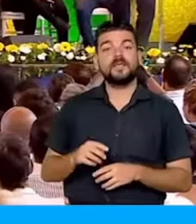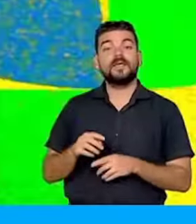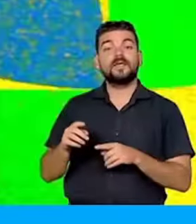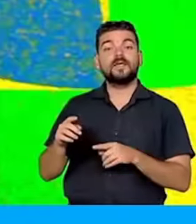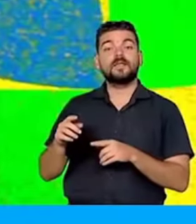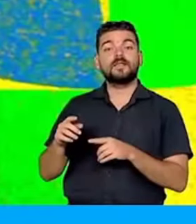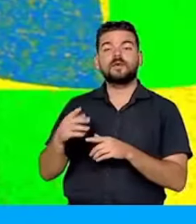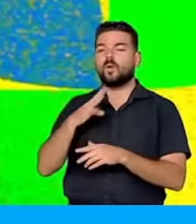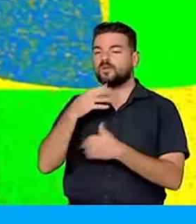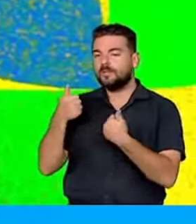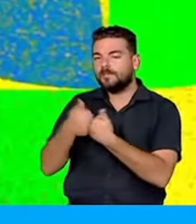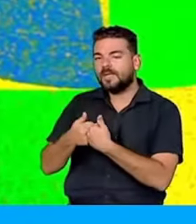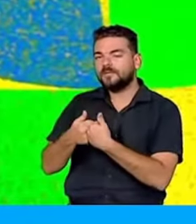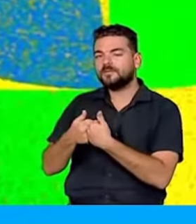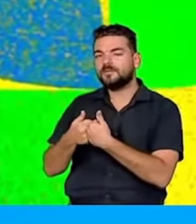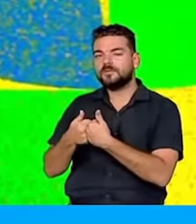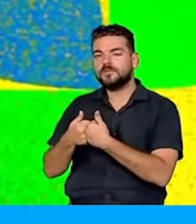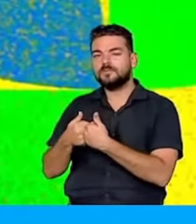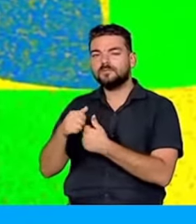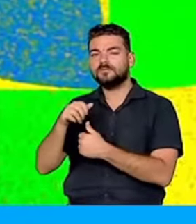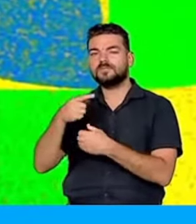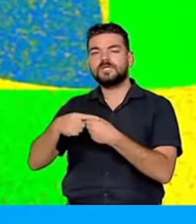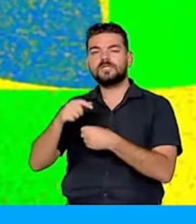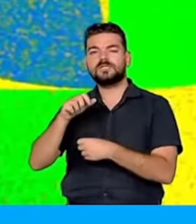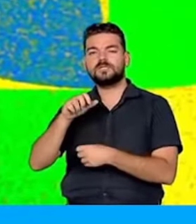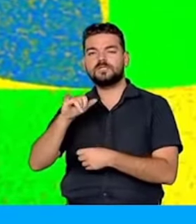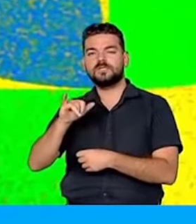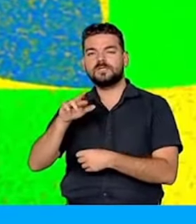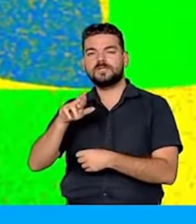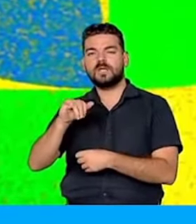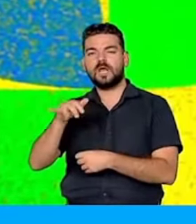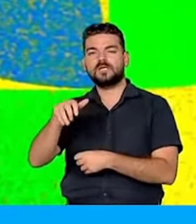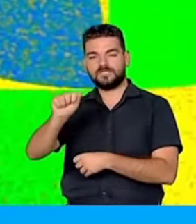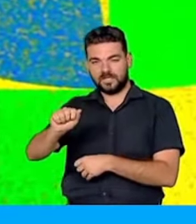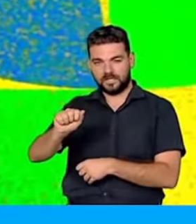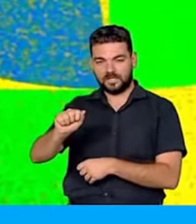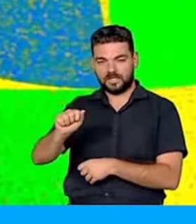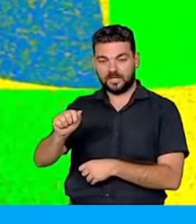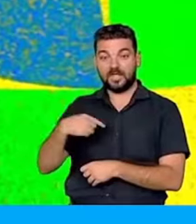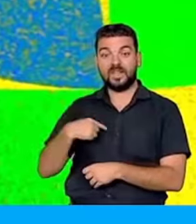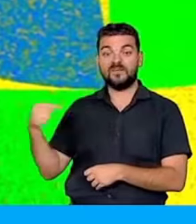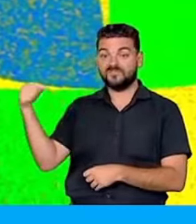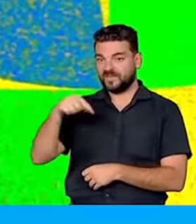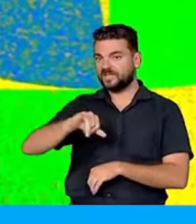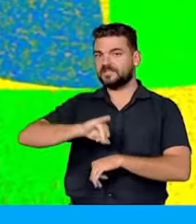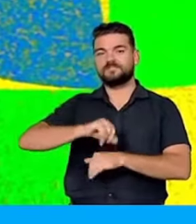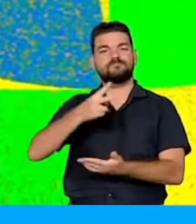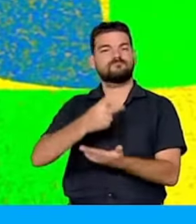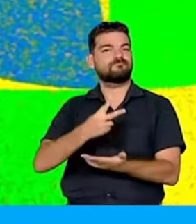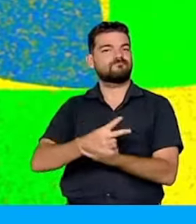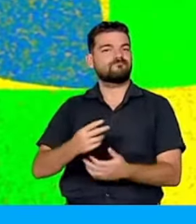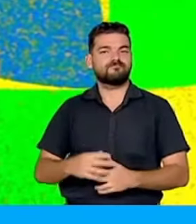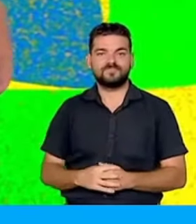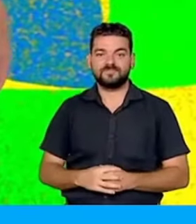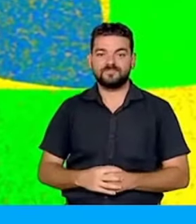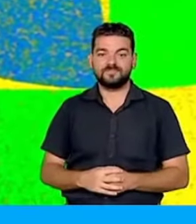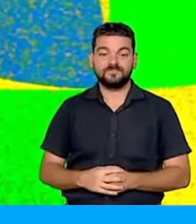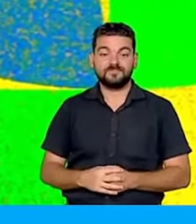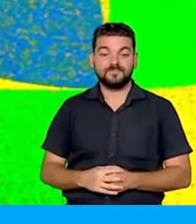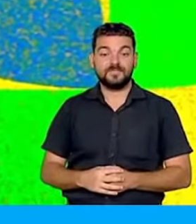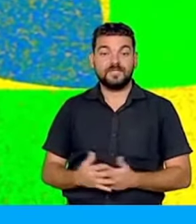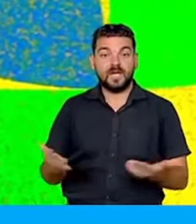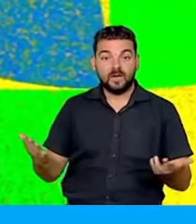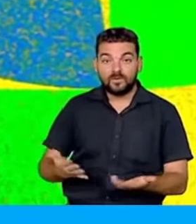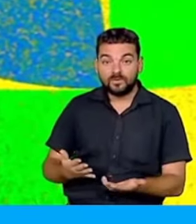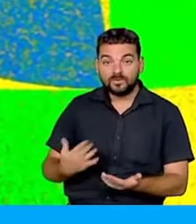mora no Amarelinho, ali no Irajá, vem muito ao centro da cidade e a